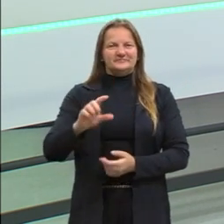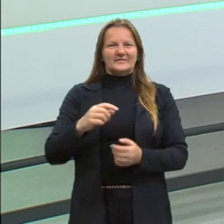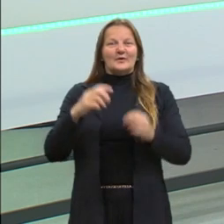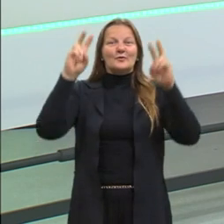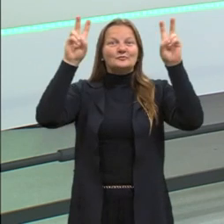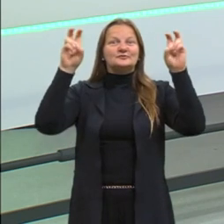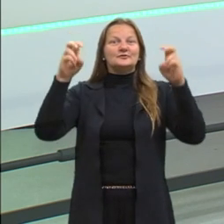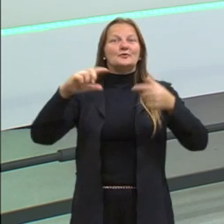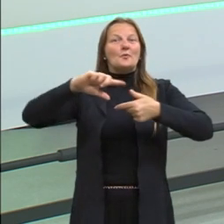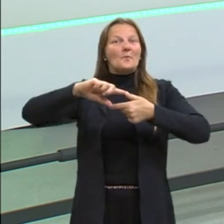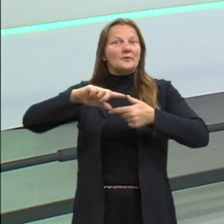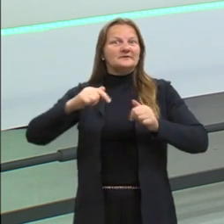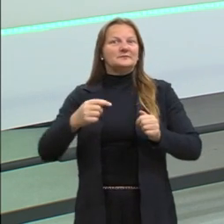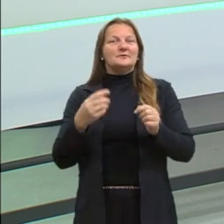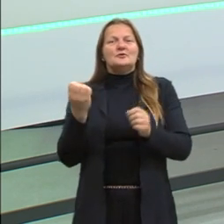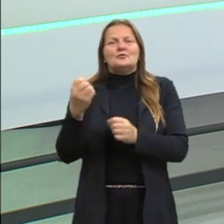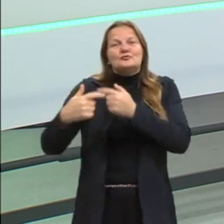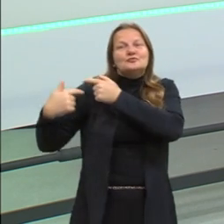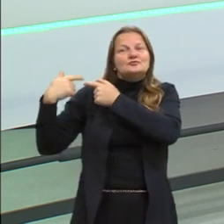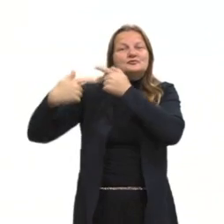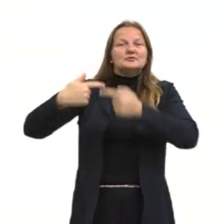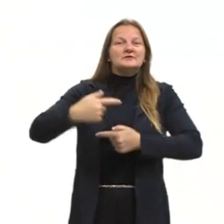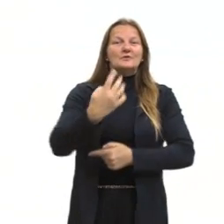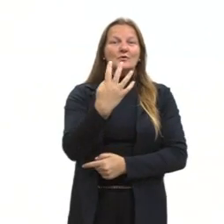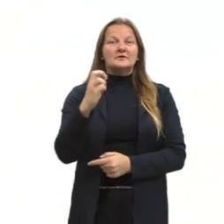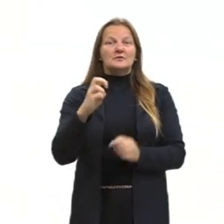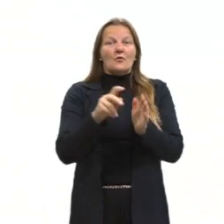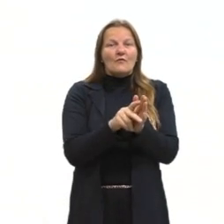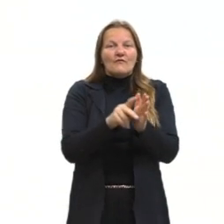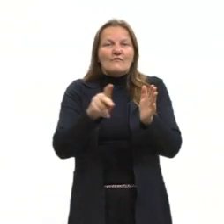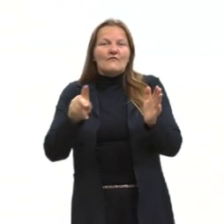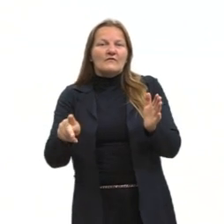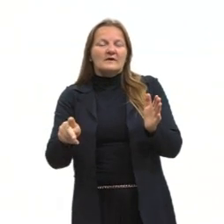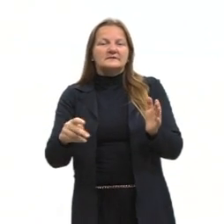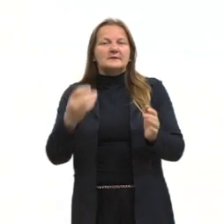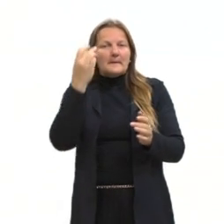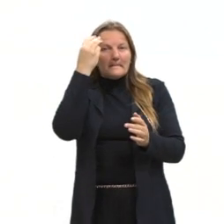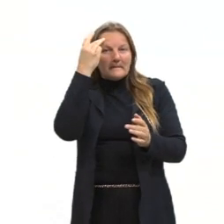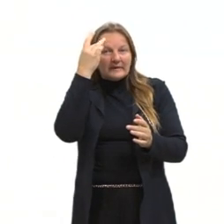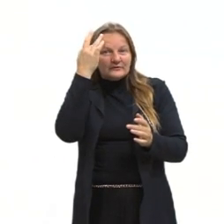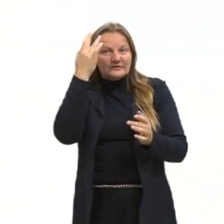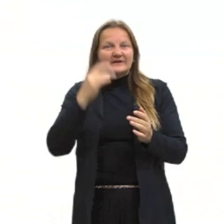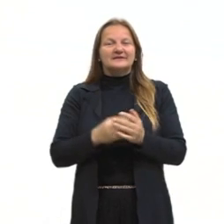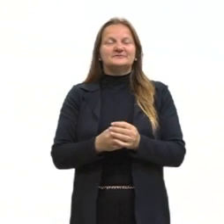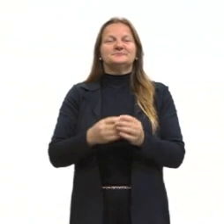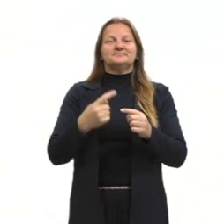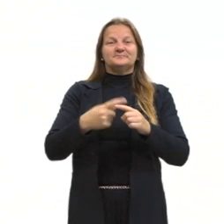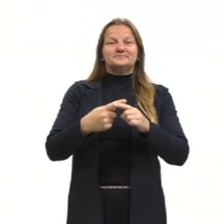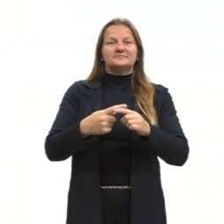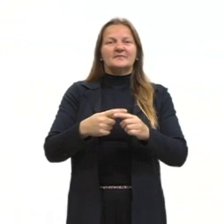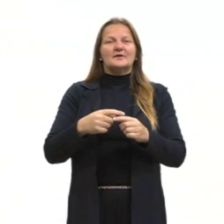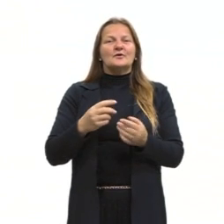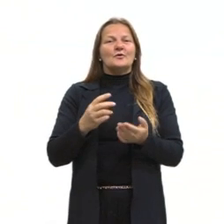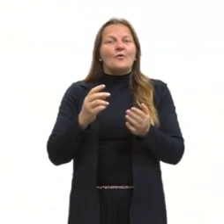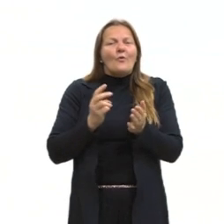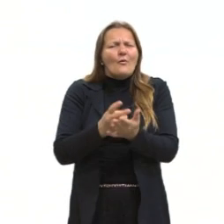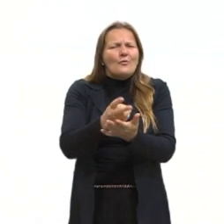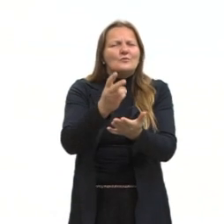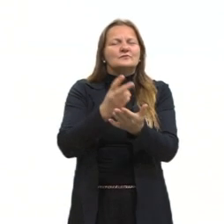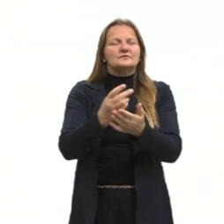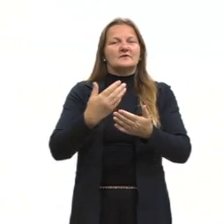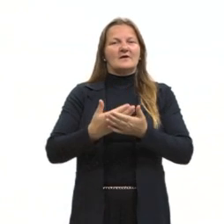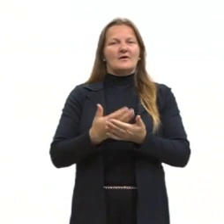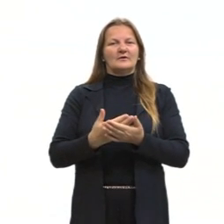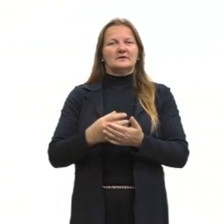como título Modernismo, geração de 45, a fase de maturidade. Então, nós estamos dando continuidade às nossas